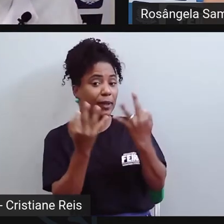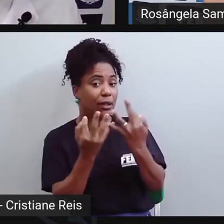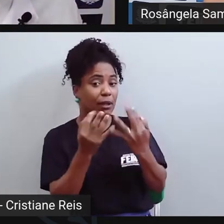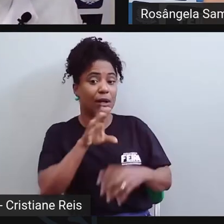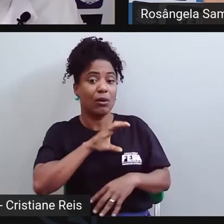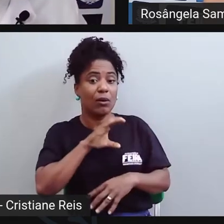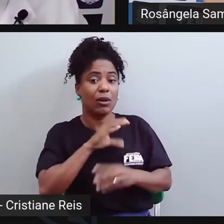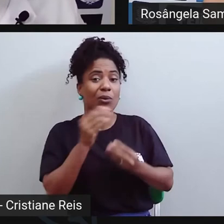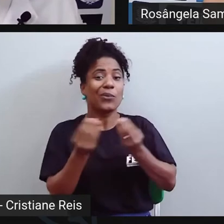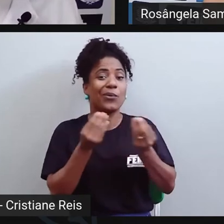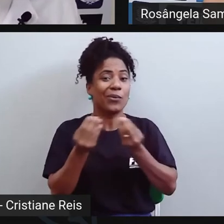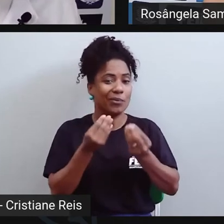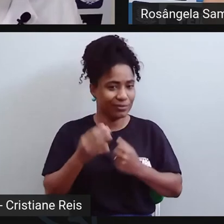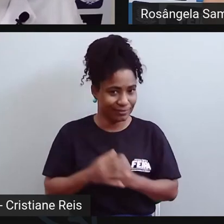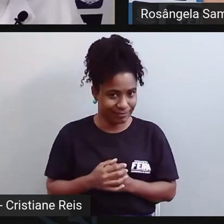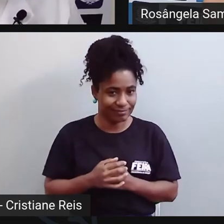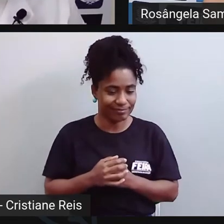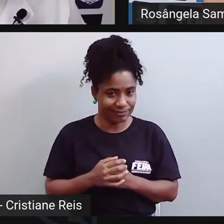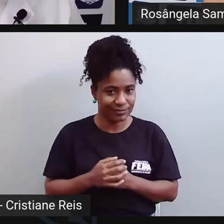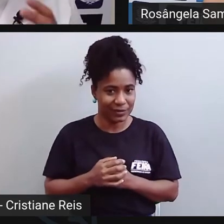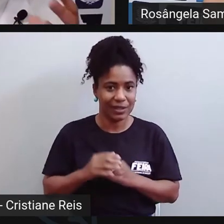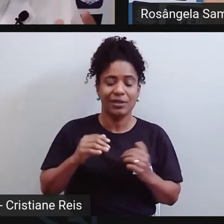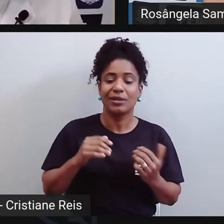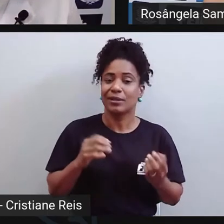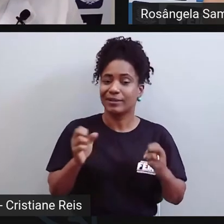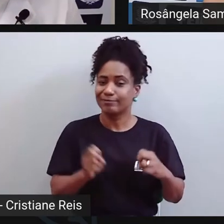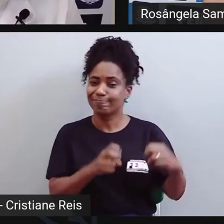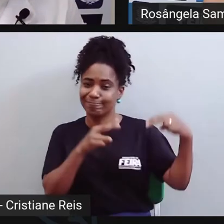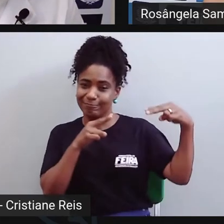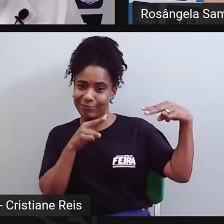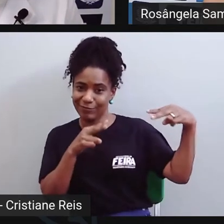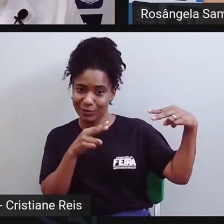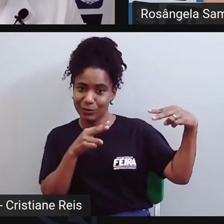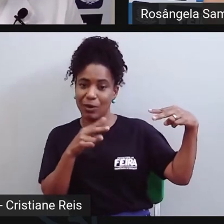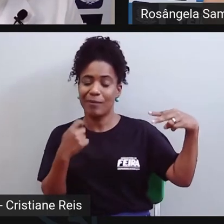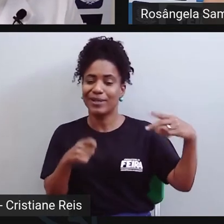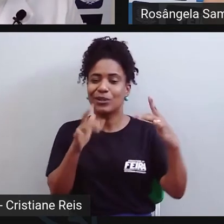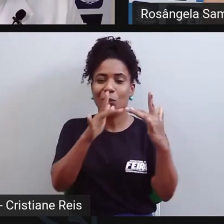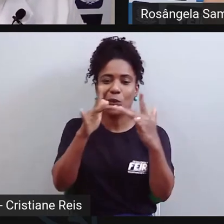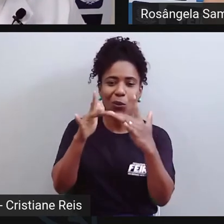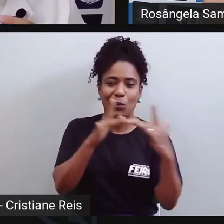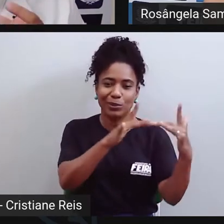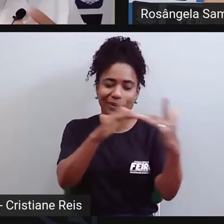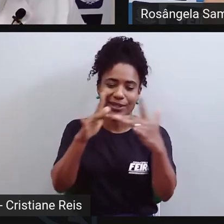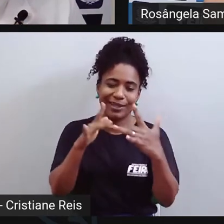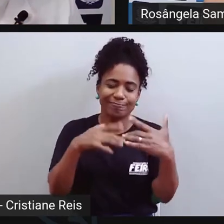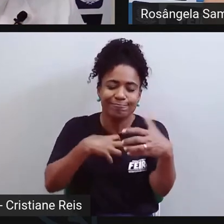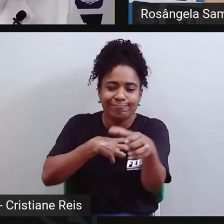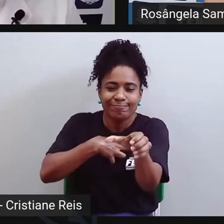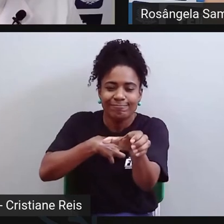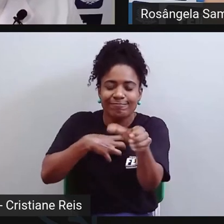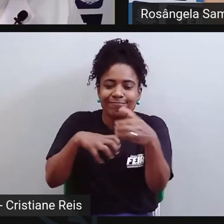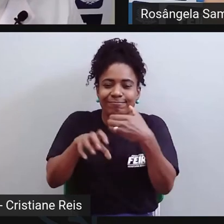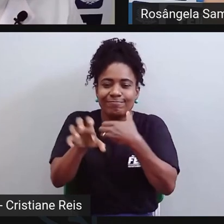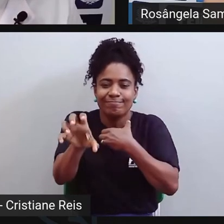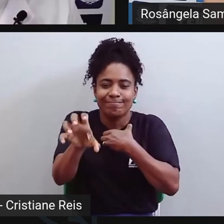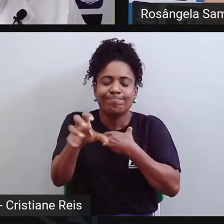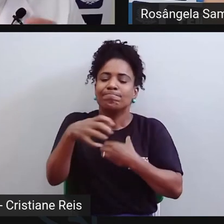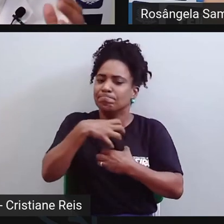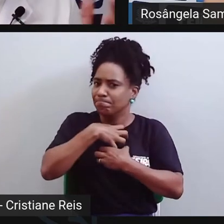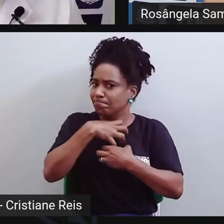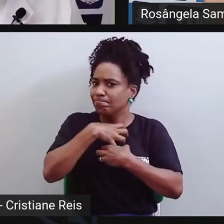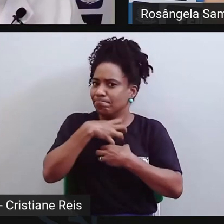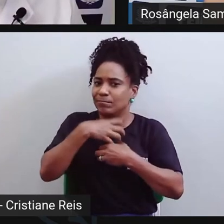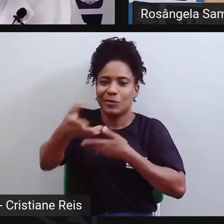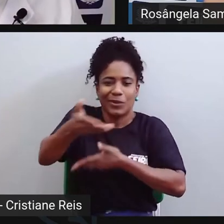o mundo, ele está cada vez mais virtual, mas a gente precisa desse contato humano para cuidar uns dos outros, né,